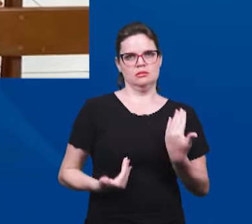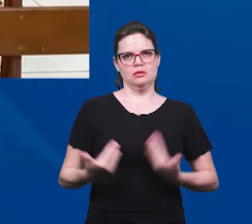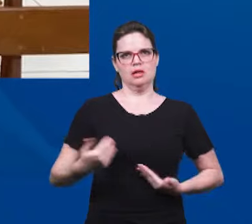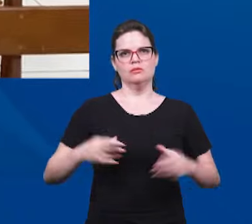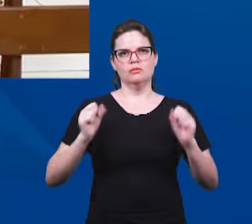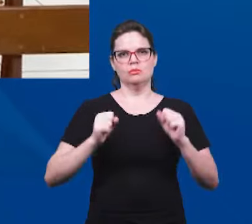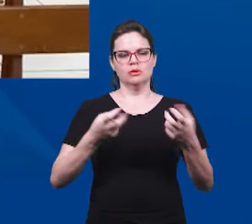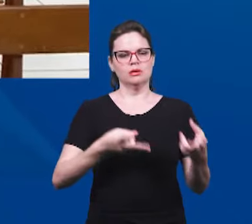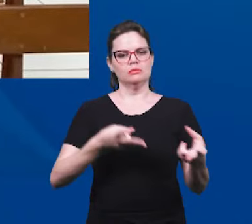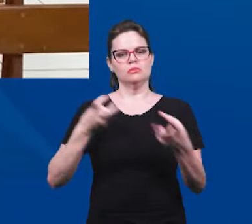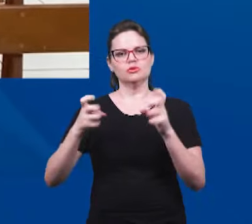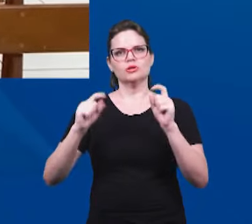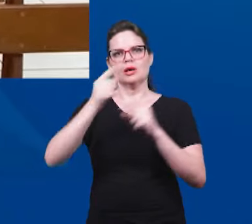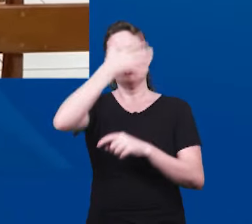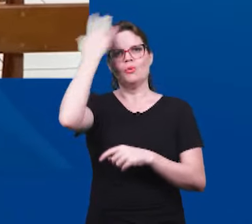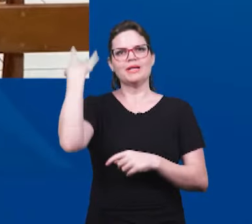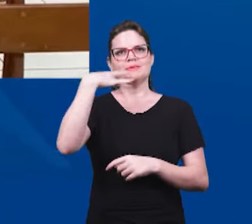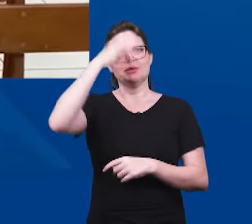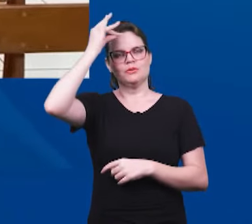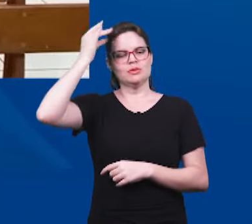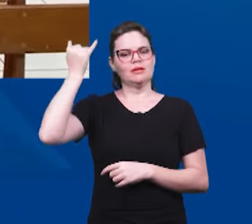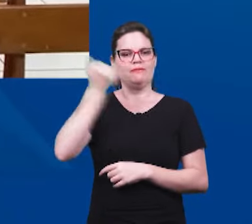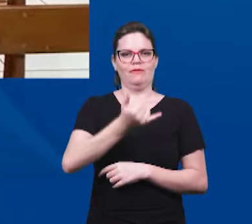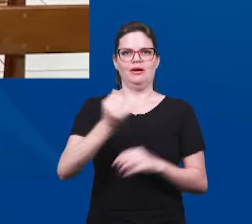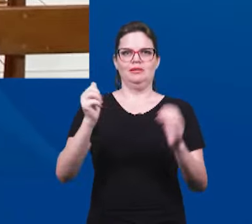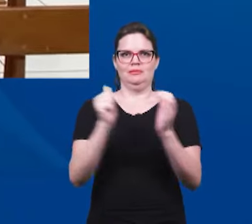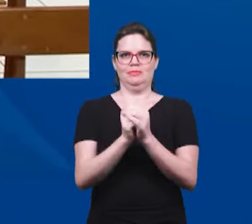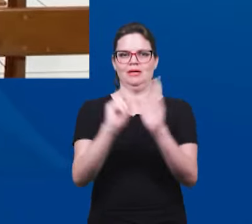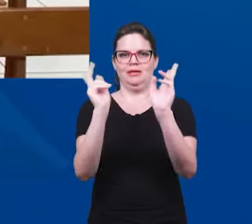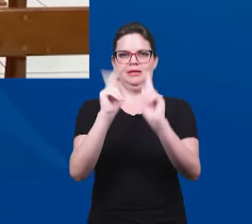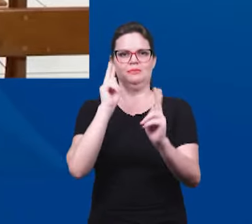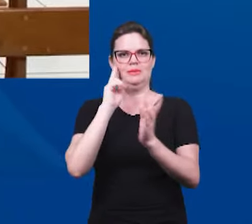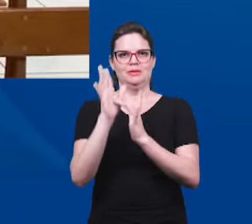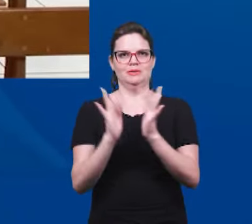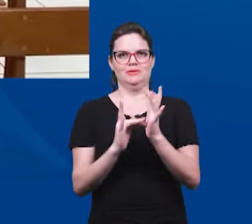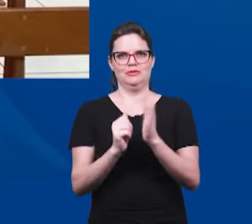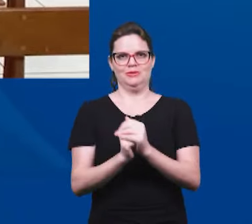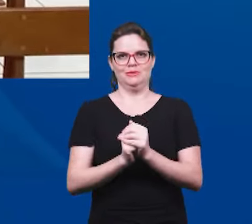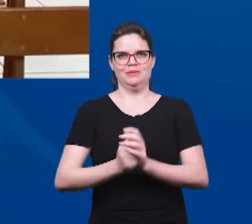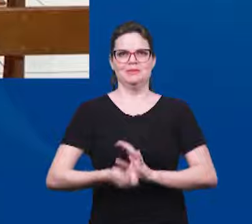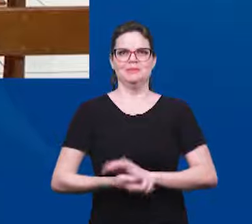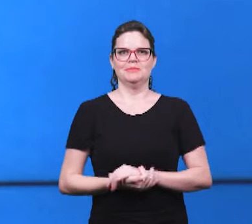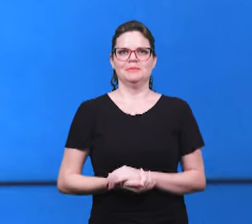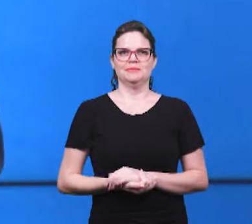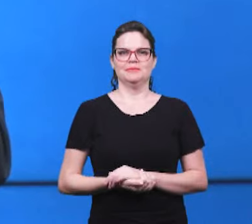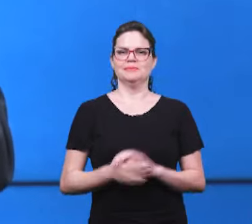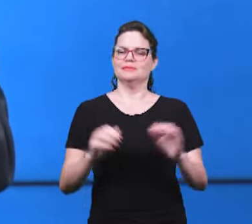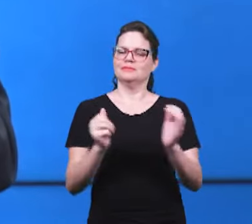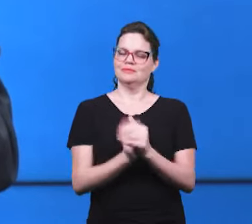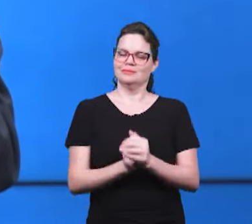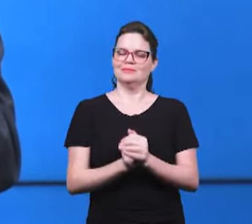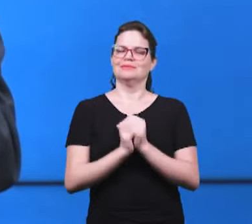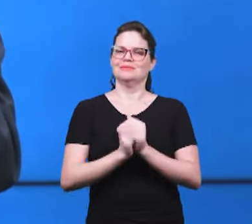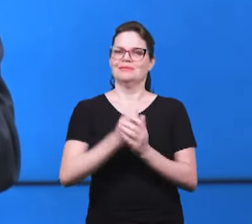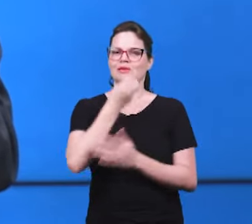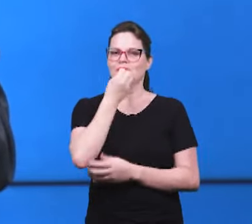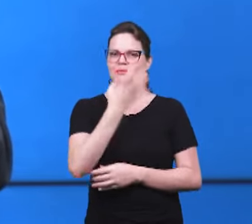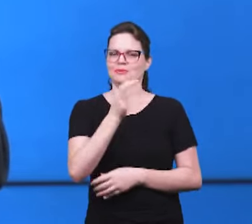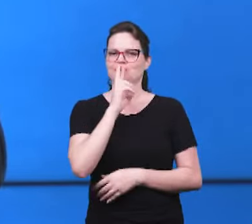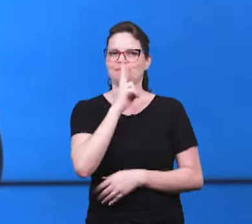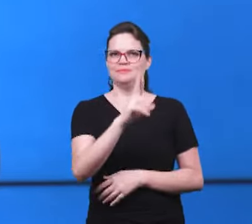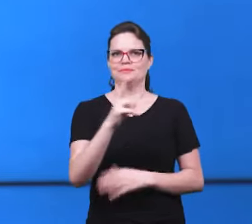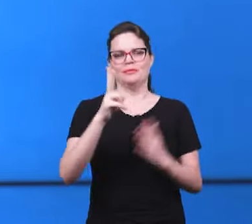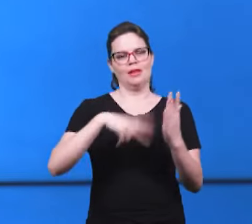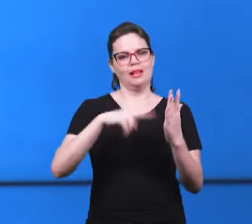Podemos encontrar o Espírito Santo. A palavra do Senhor Jesus! Amém, irmãs! Muito bem respondida,